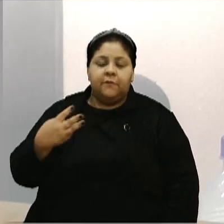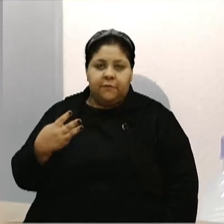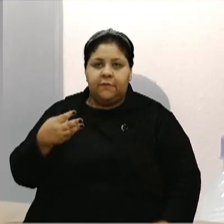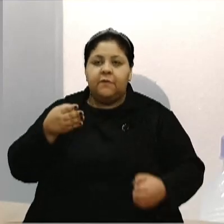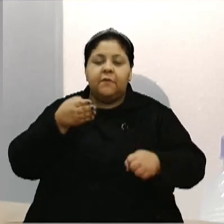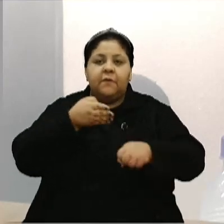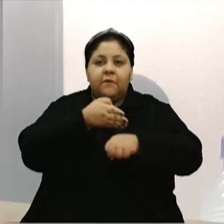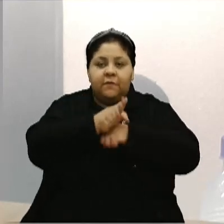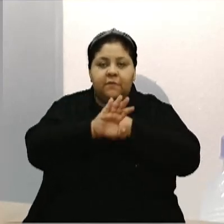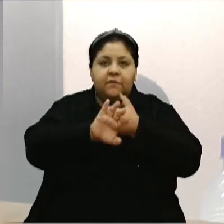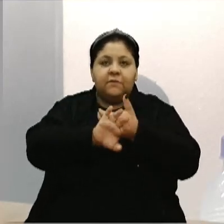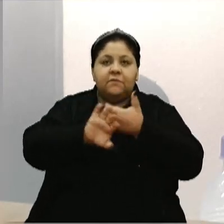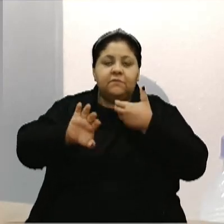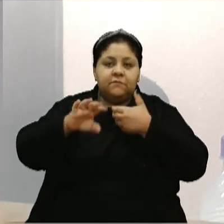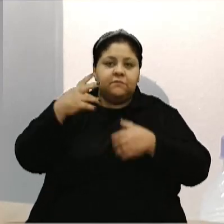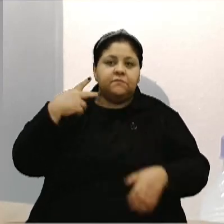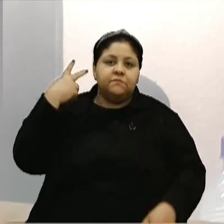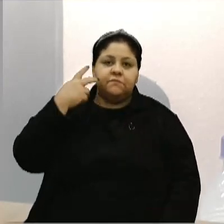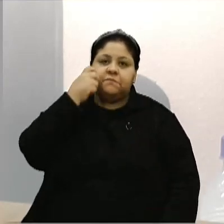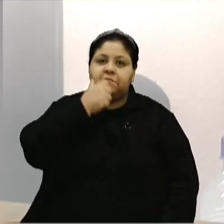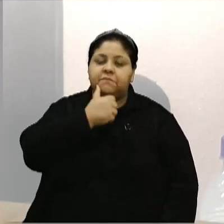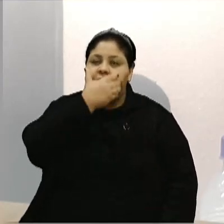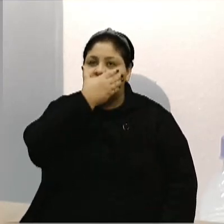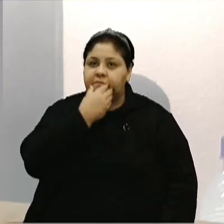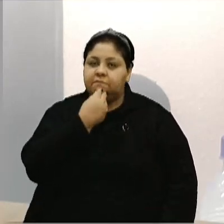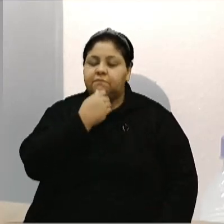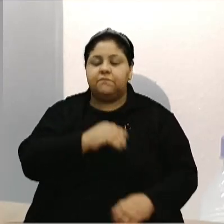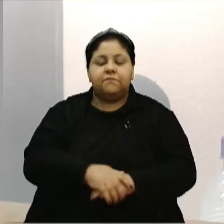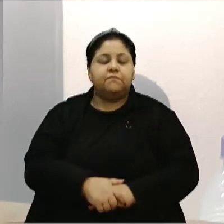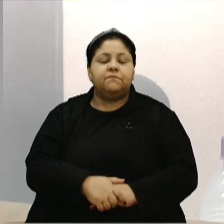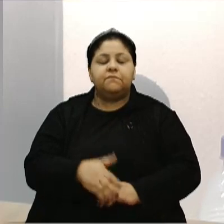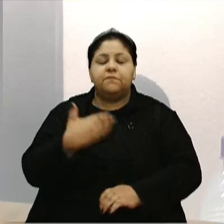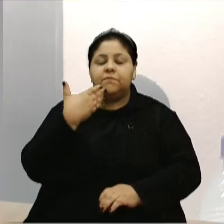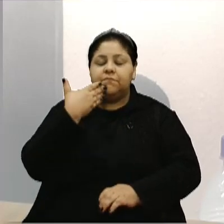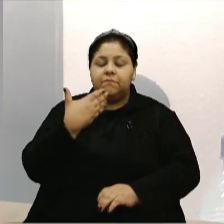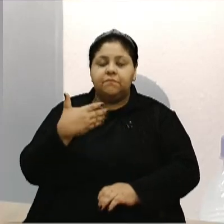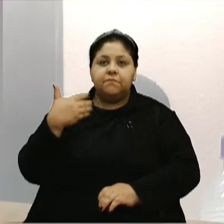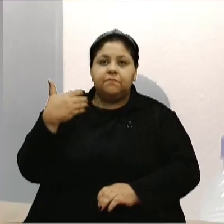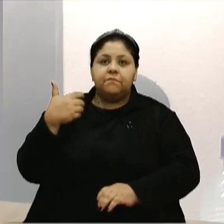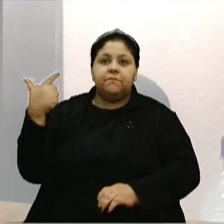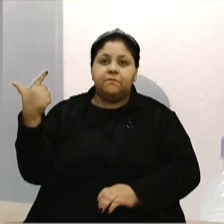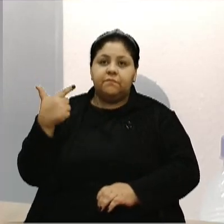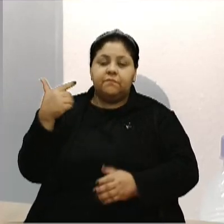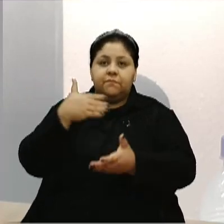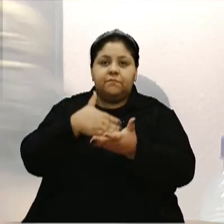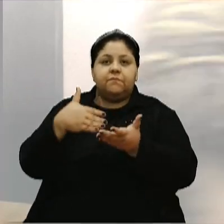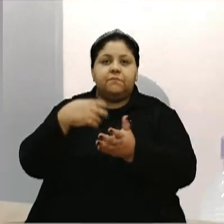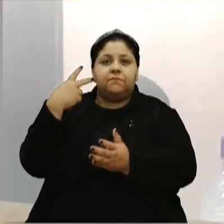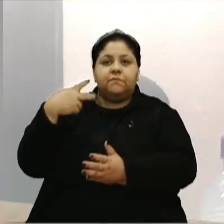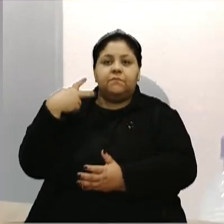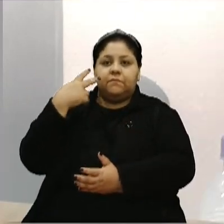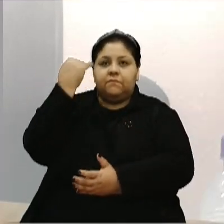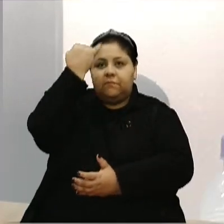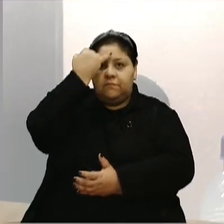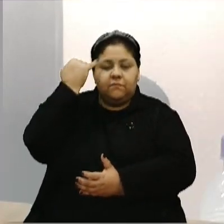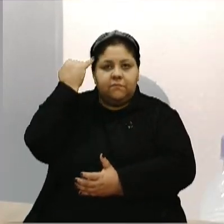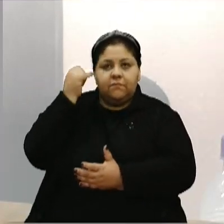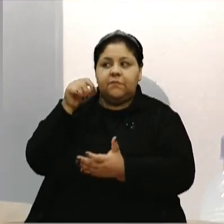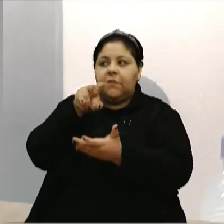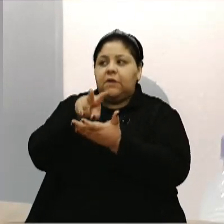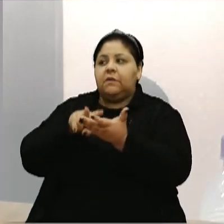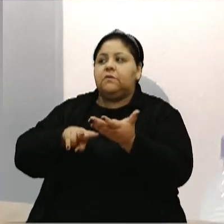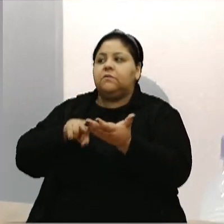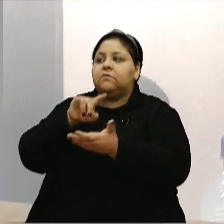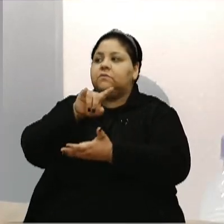assegurada a participação remota das vereadoras e vereadores. Solicito ao segundo secretário, vereador Zé D'Ambrosio, que faça